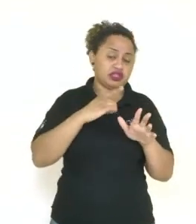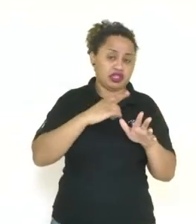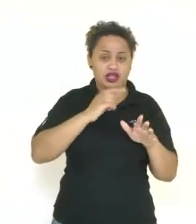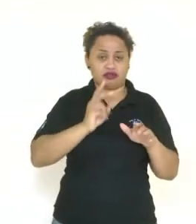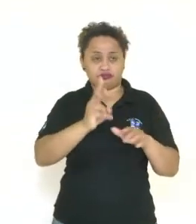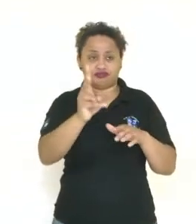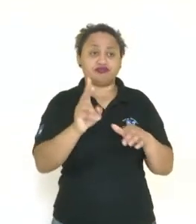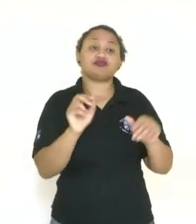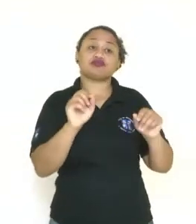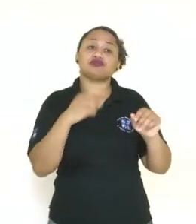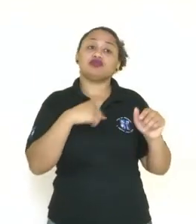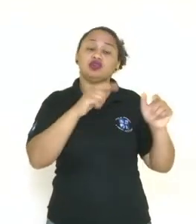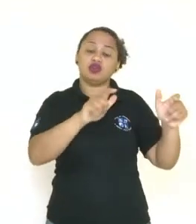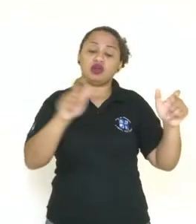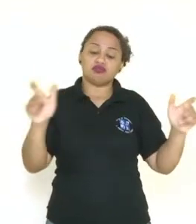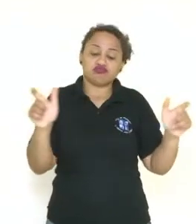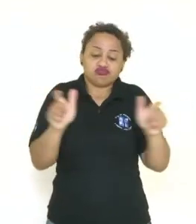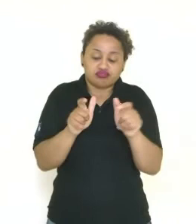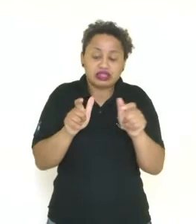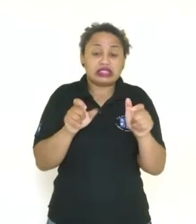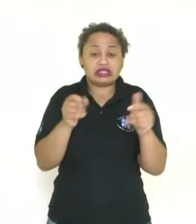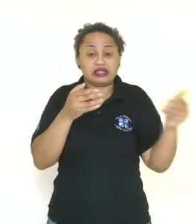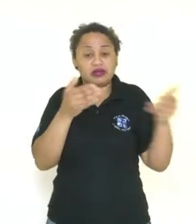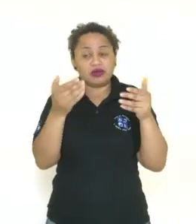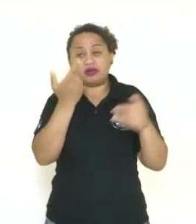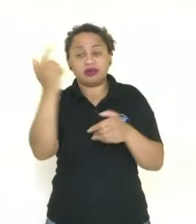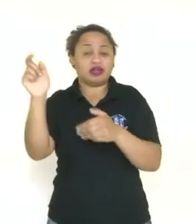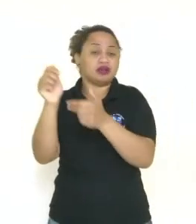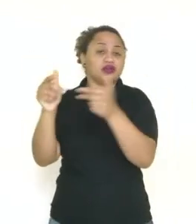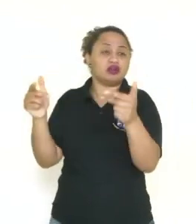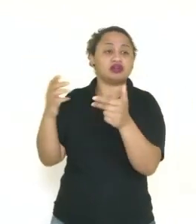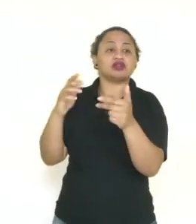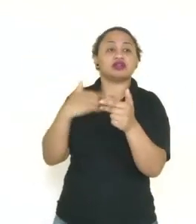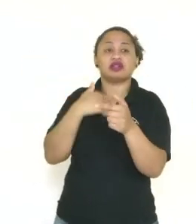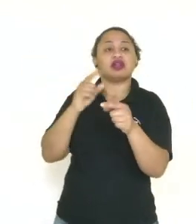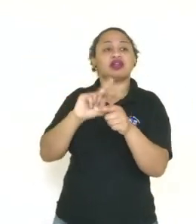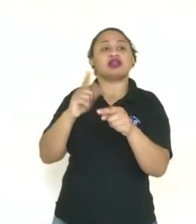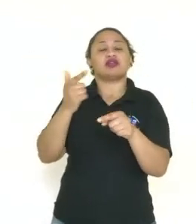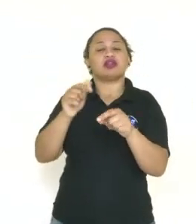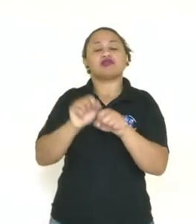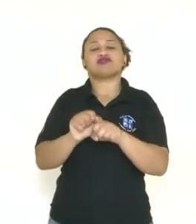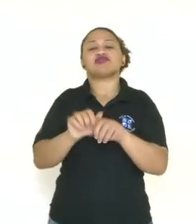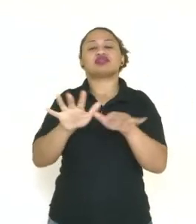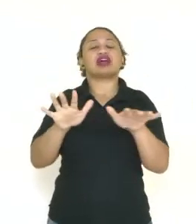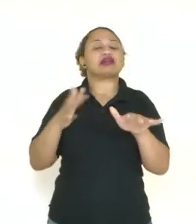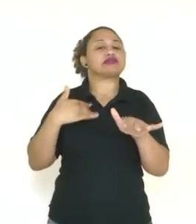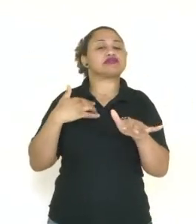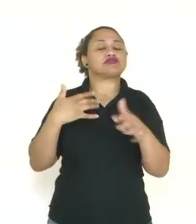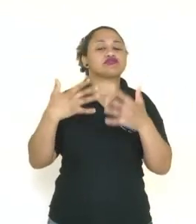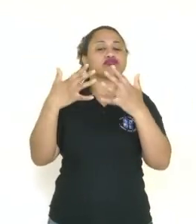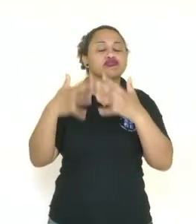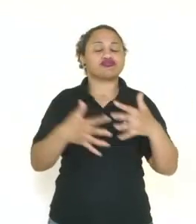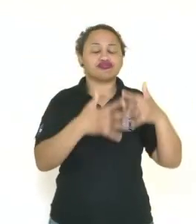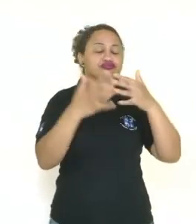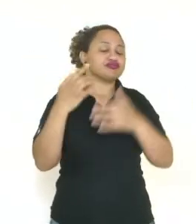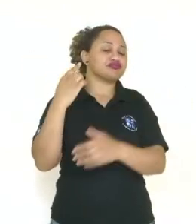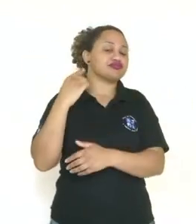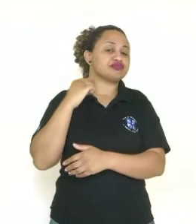ocupar espaços reduzidos em comparação a outras fontes e não emitir poluentes à atmosfera.